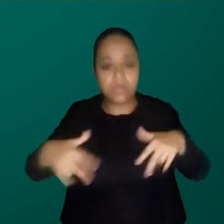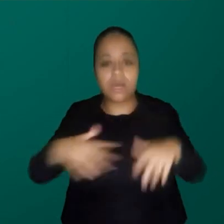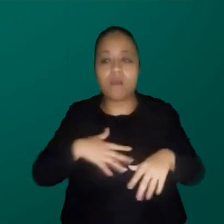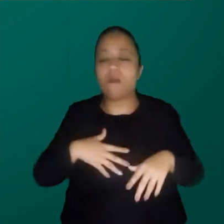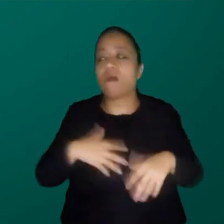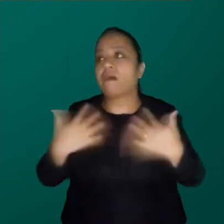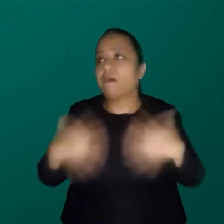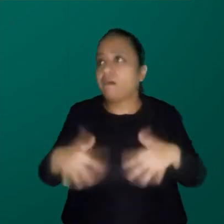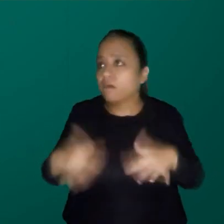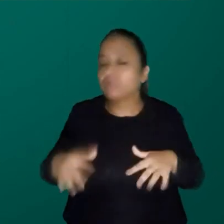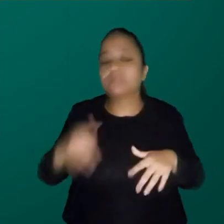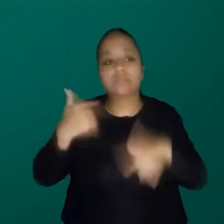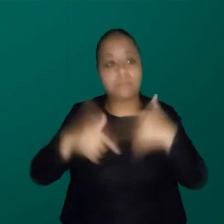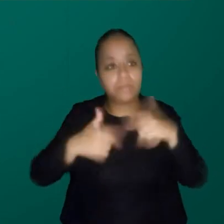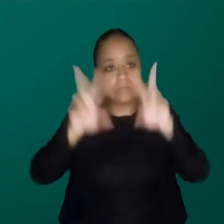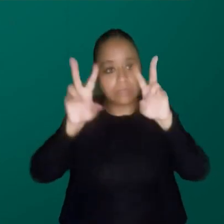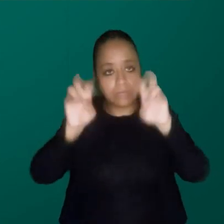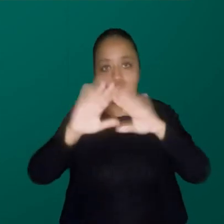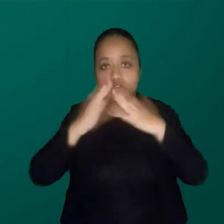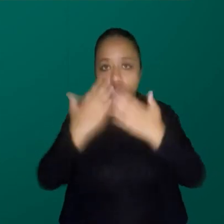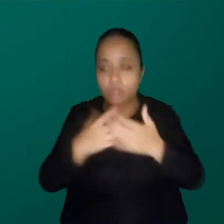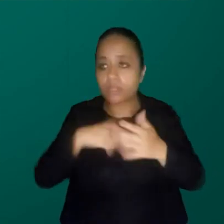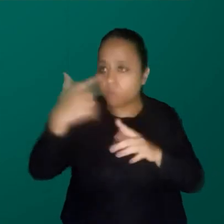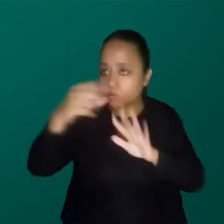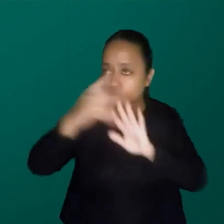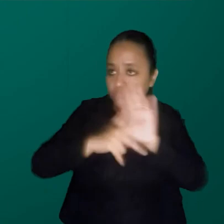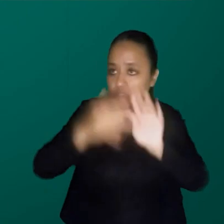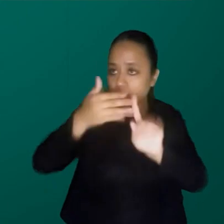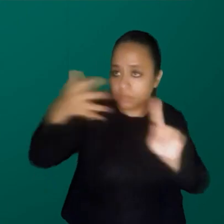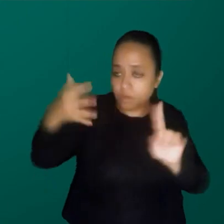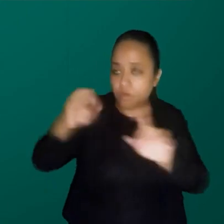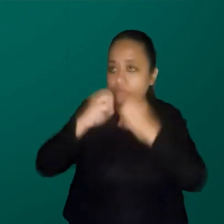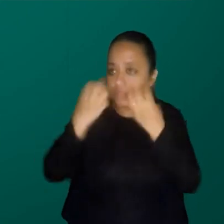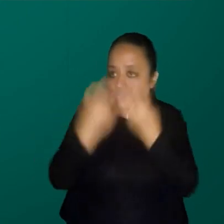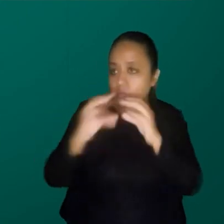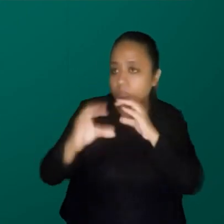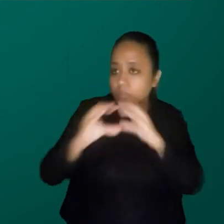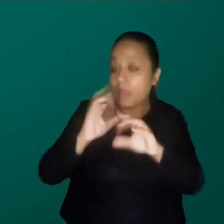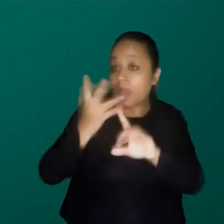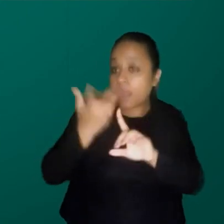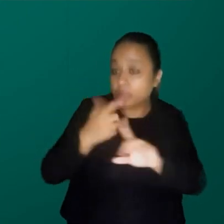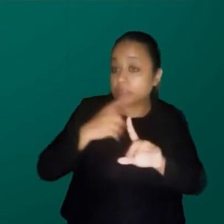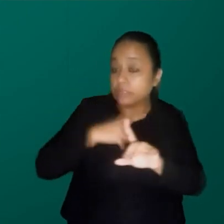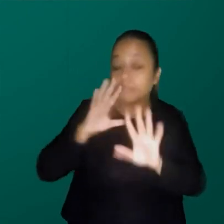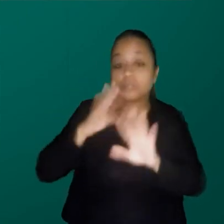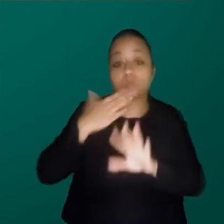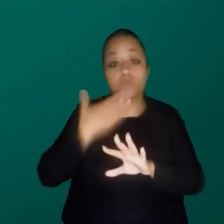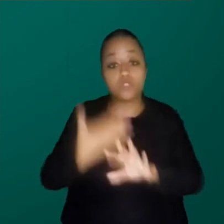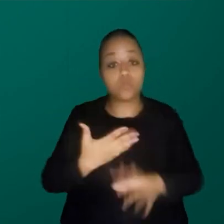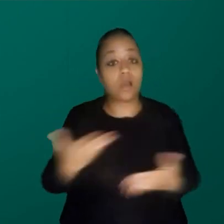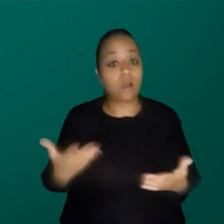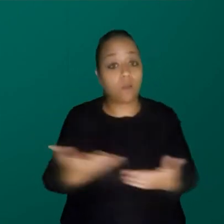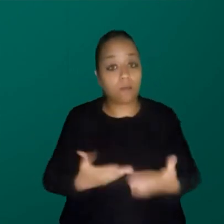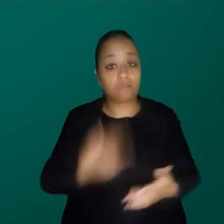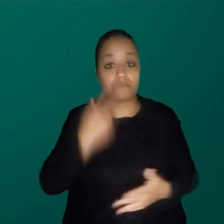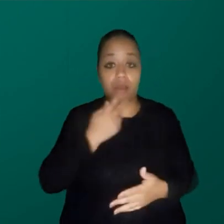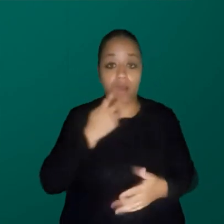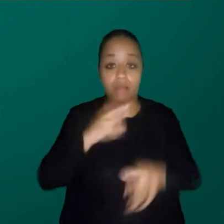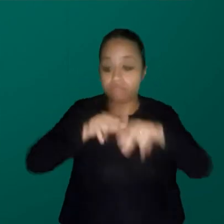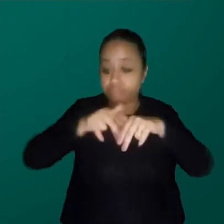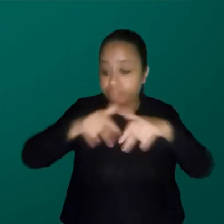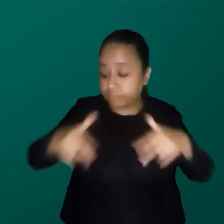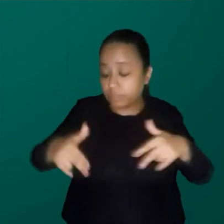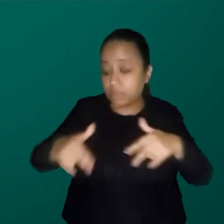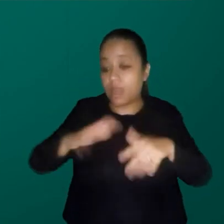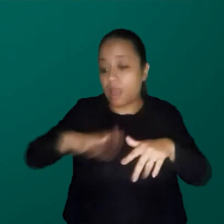é um tema que eu já trabalhei na escola, eu tenho um outro projeto de extensão, que é de oficina de comunicação e arte, mas foi solicitado agora para a gente falar de